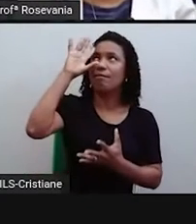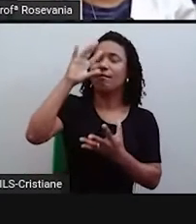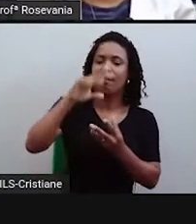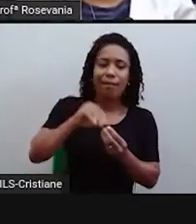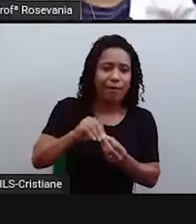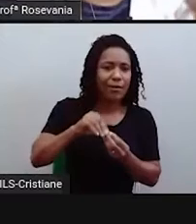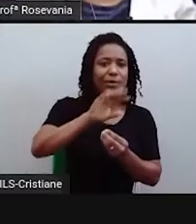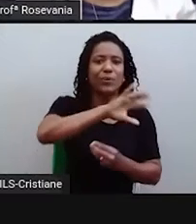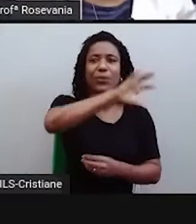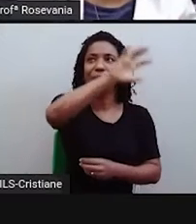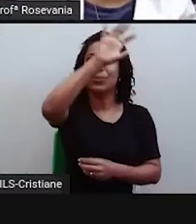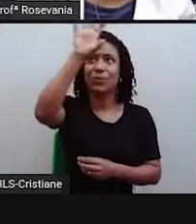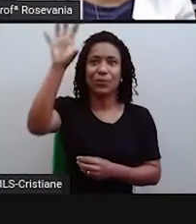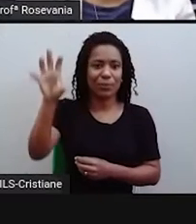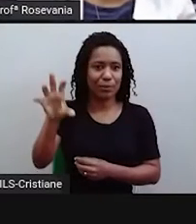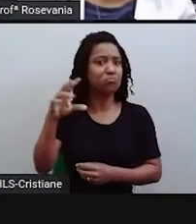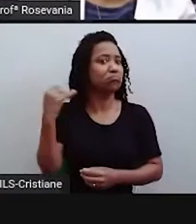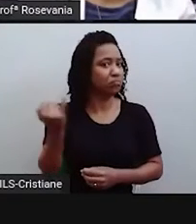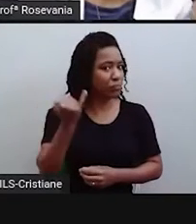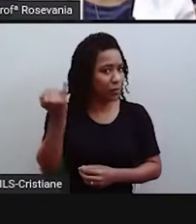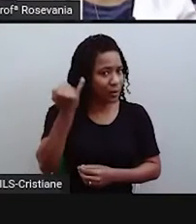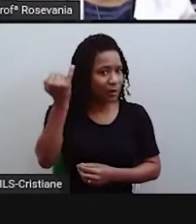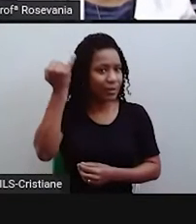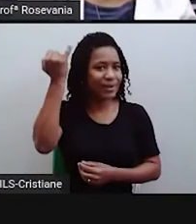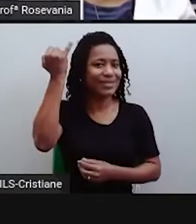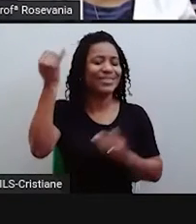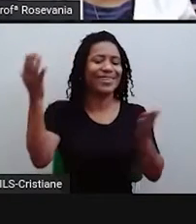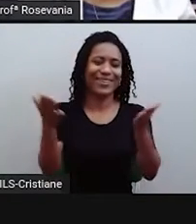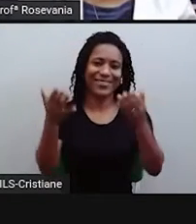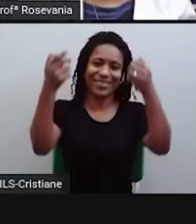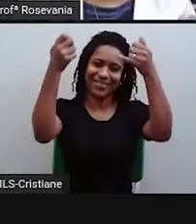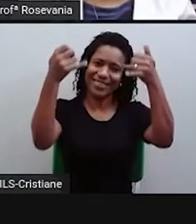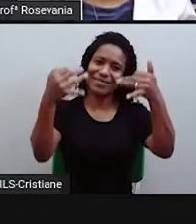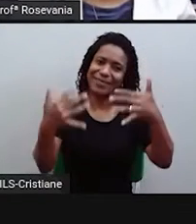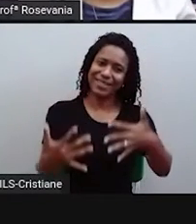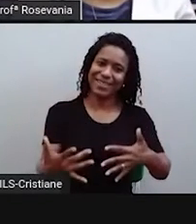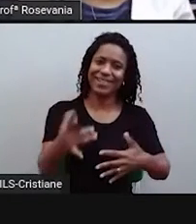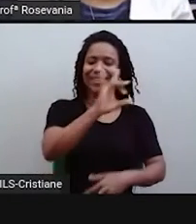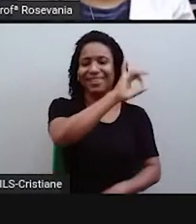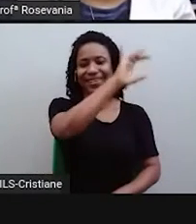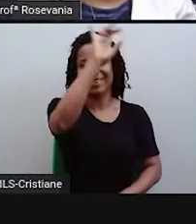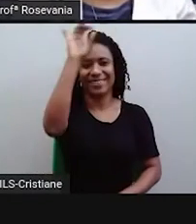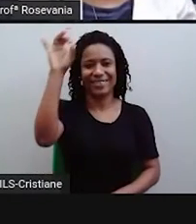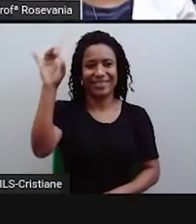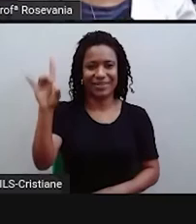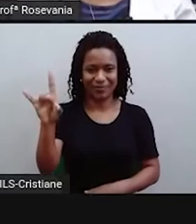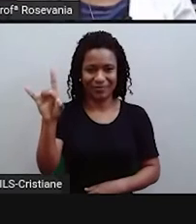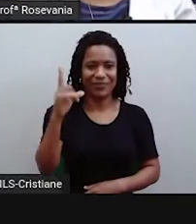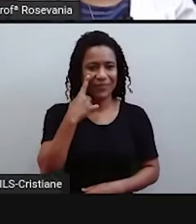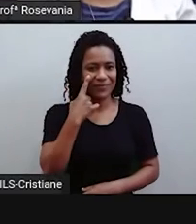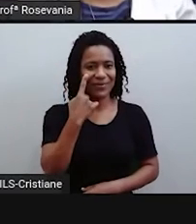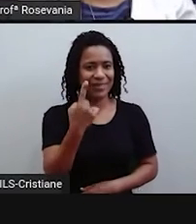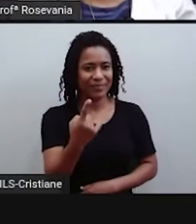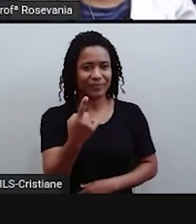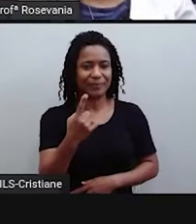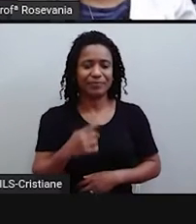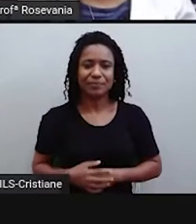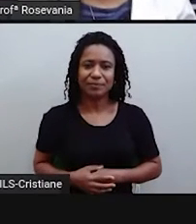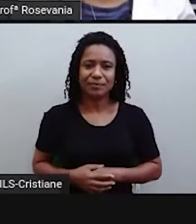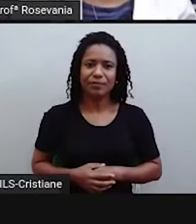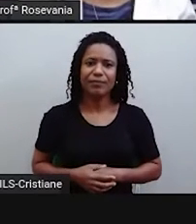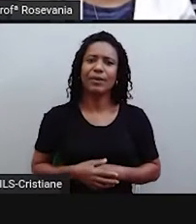é regionalizar, bora, né, fazer esse passeio pelas regiões, né, brasileiras. Então, vamos lá. E não por que